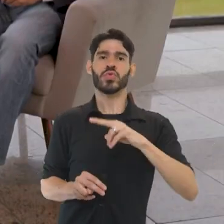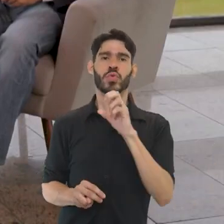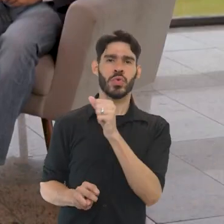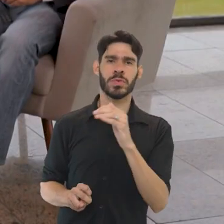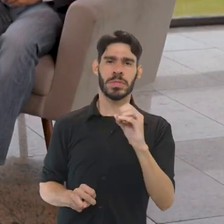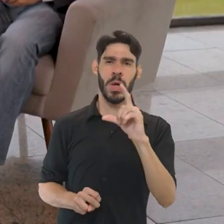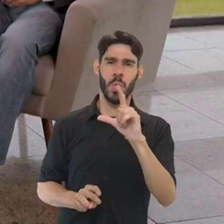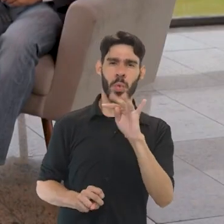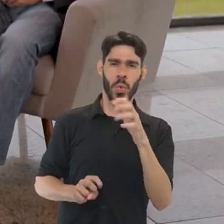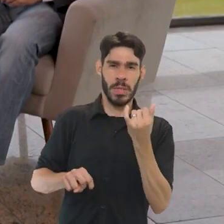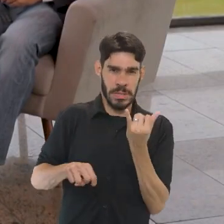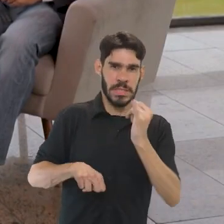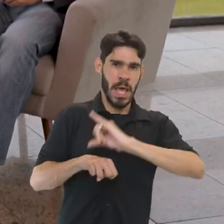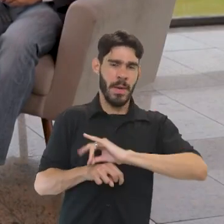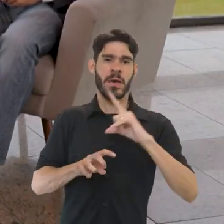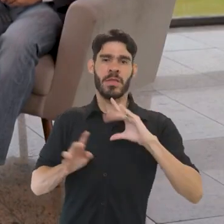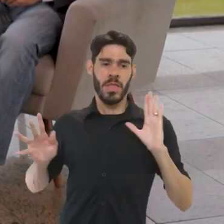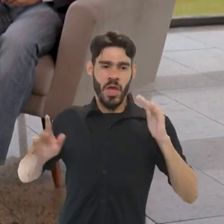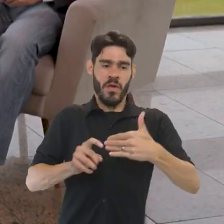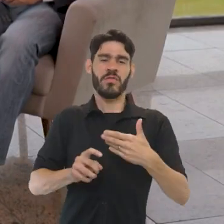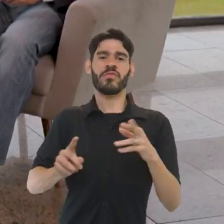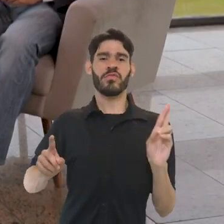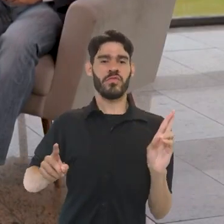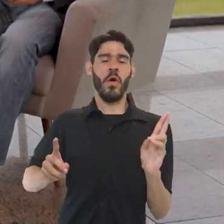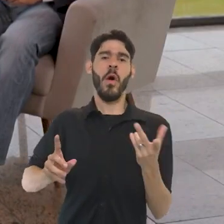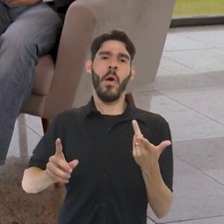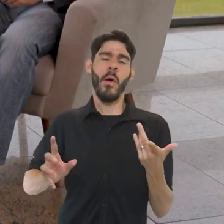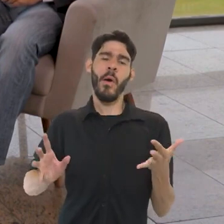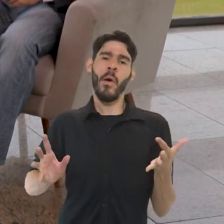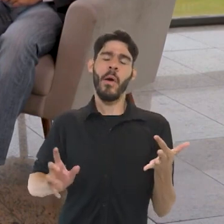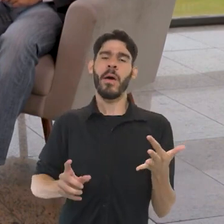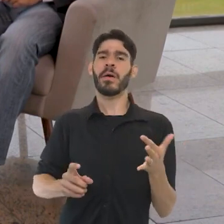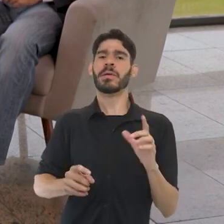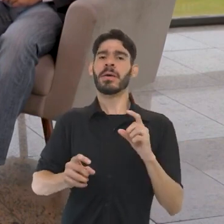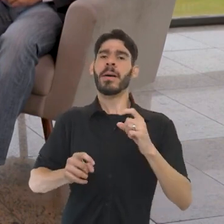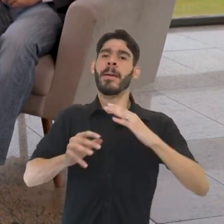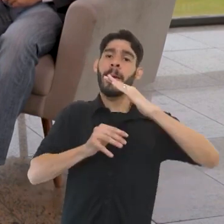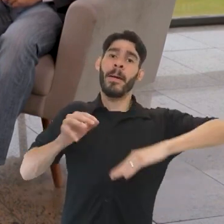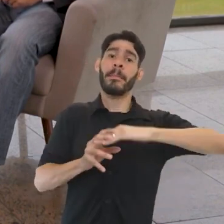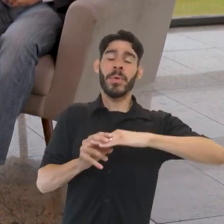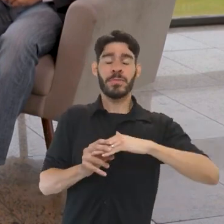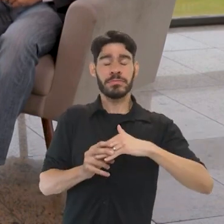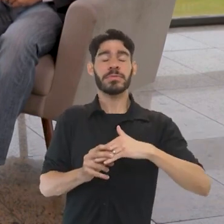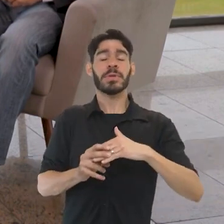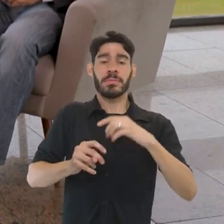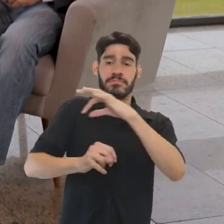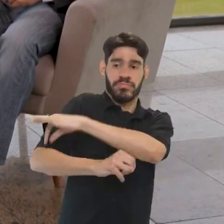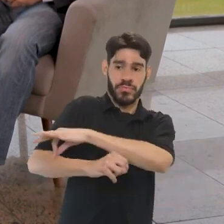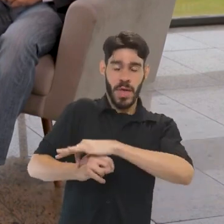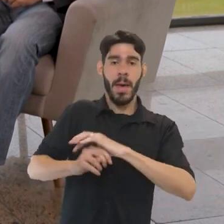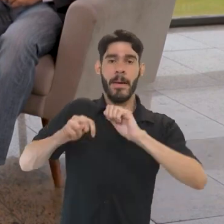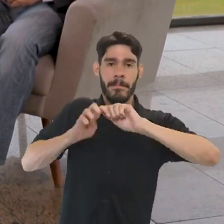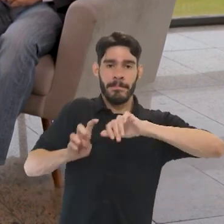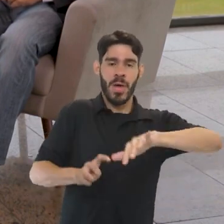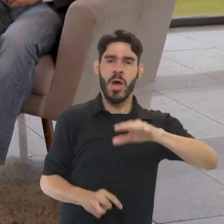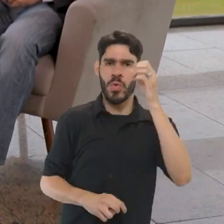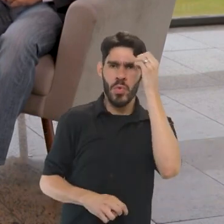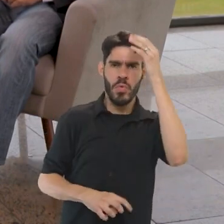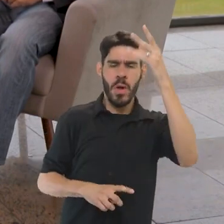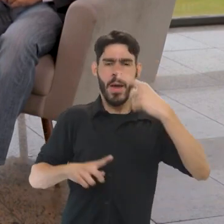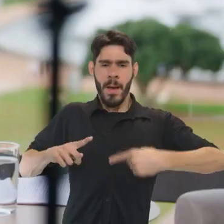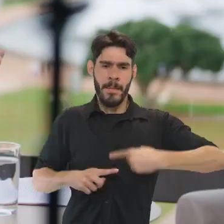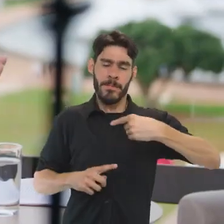um fórum de integração, de intercâmbio entre Brasil e Portugal, dos arquitetos, em especial, para que a gente possa compartilhar